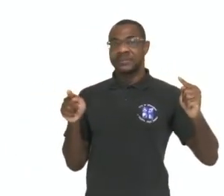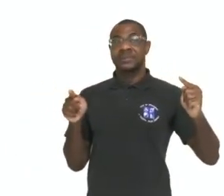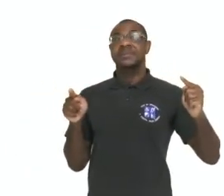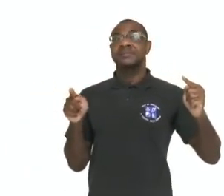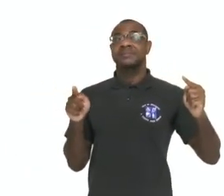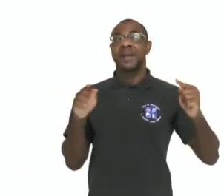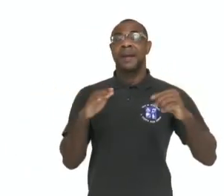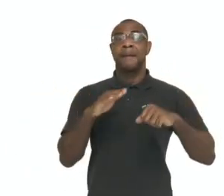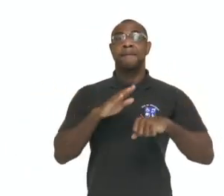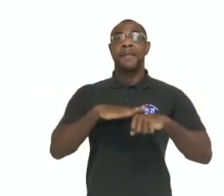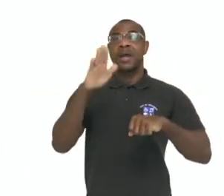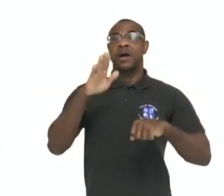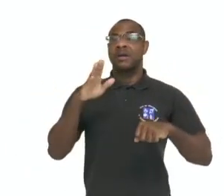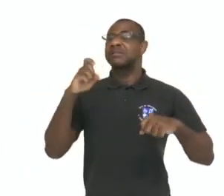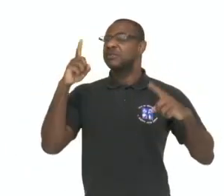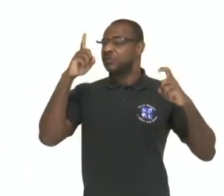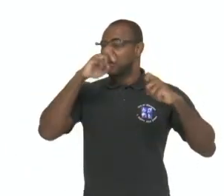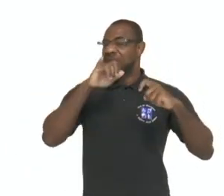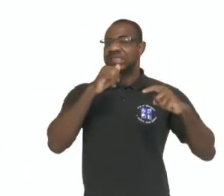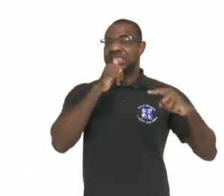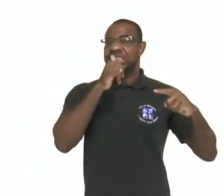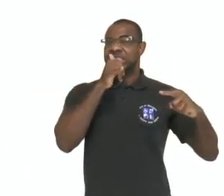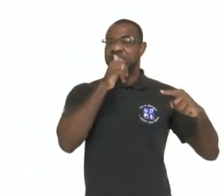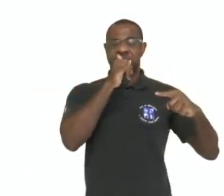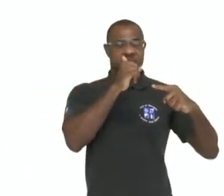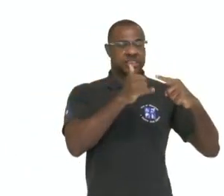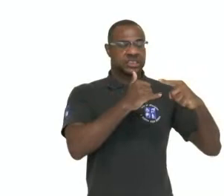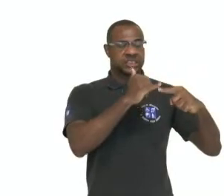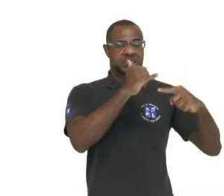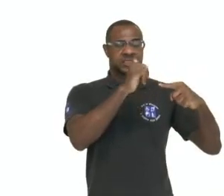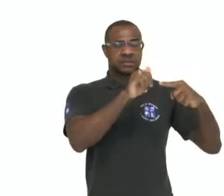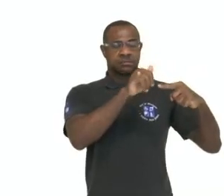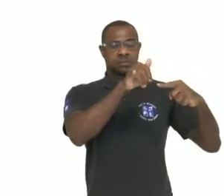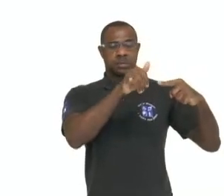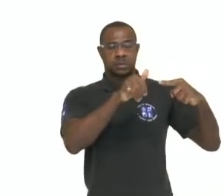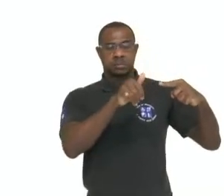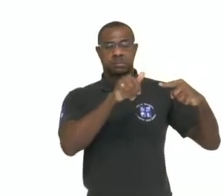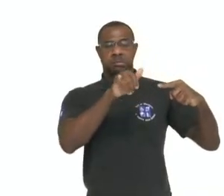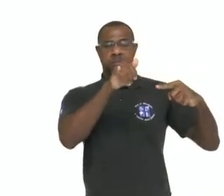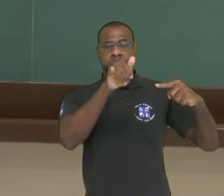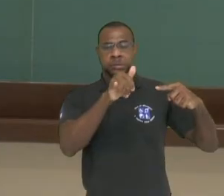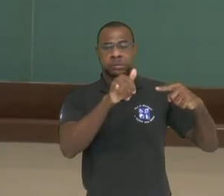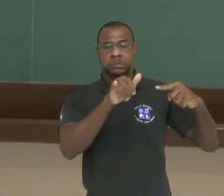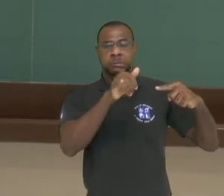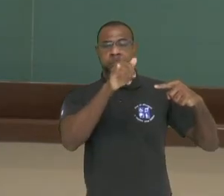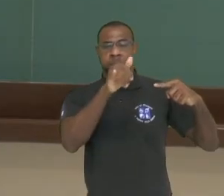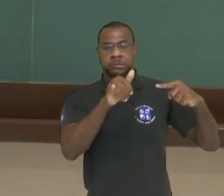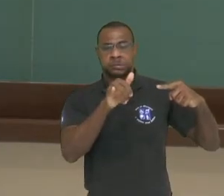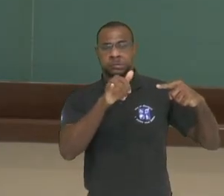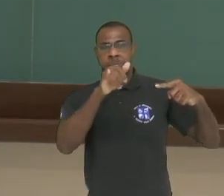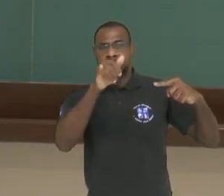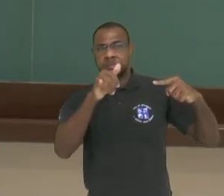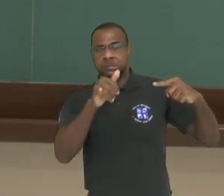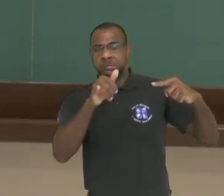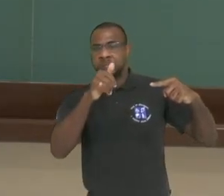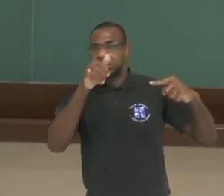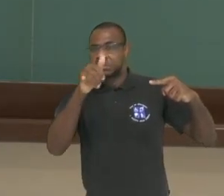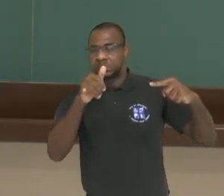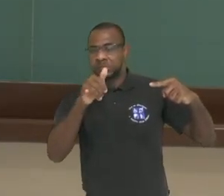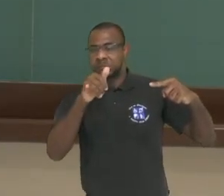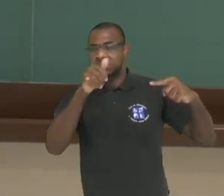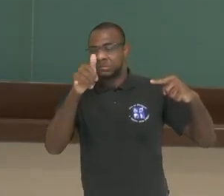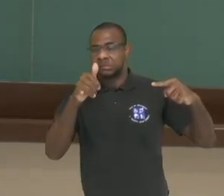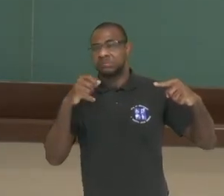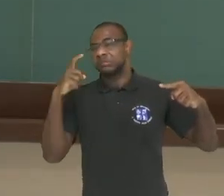maior vai ser a dificuldade que a corrente vai encontrar para percorrer o condutor. Então, maior o valor da resistência, maior